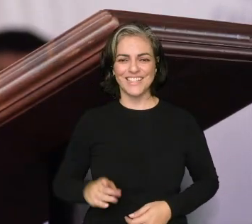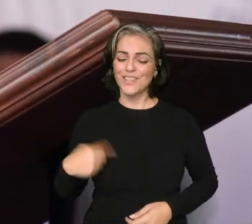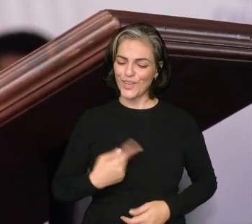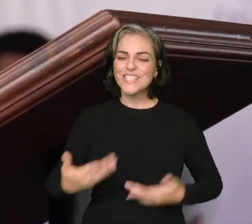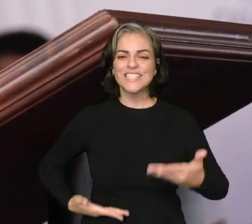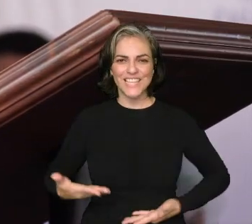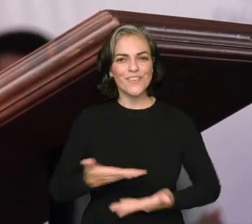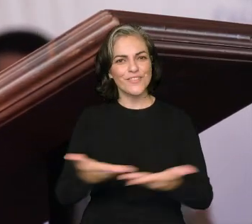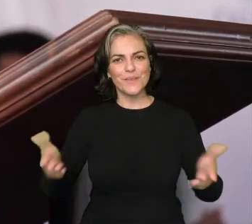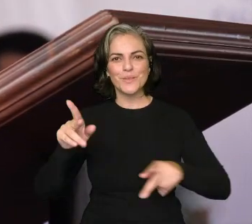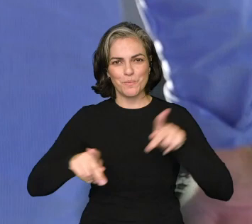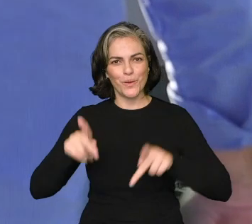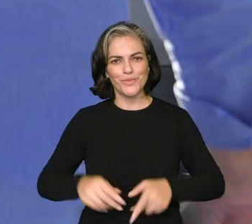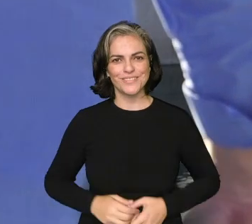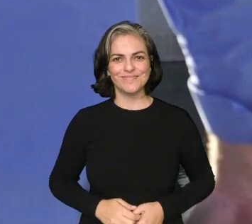servimos ao povo brasileiro.